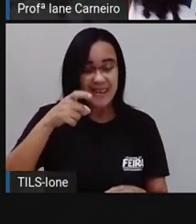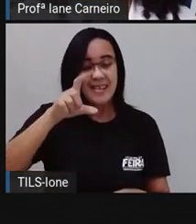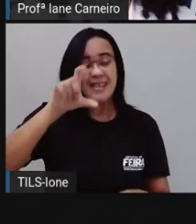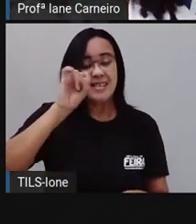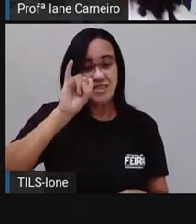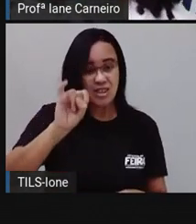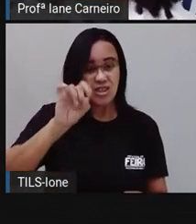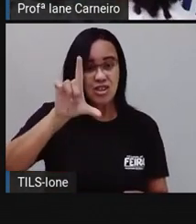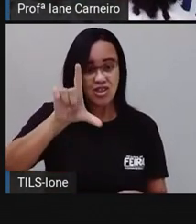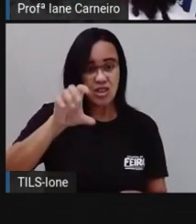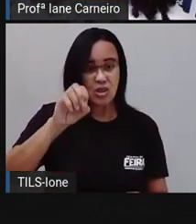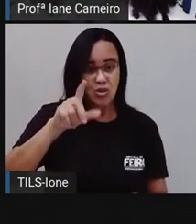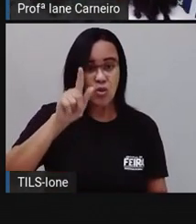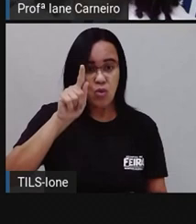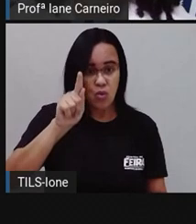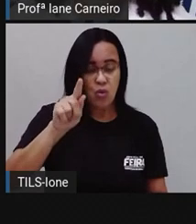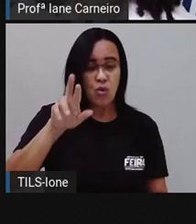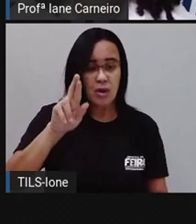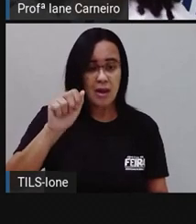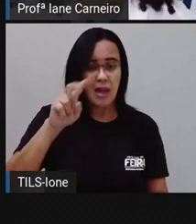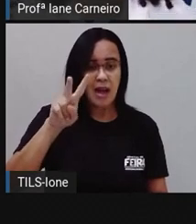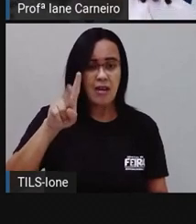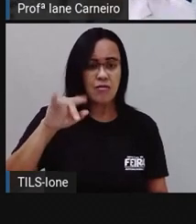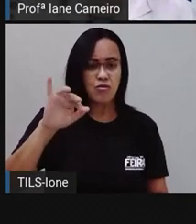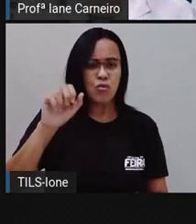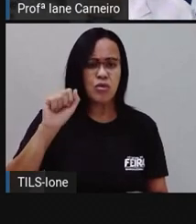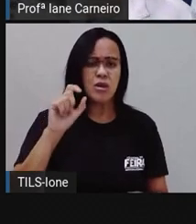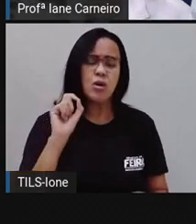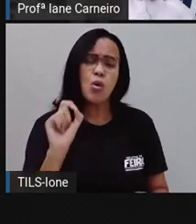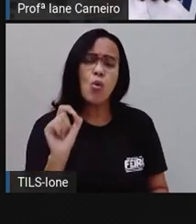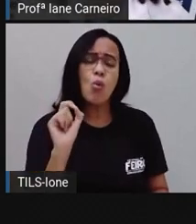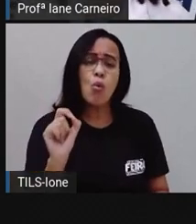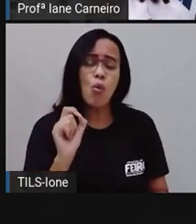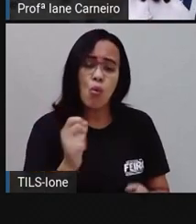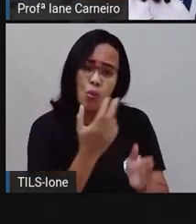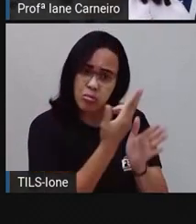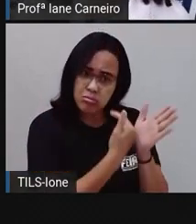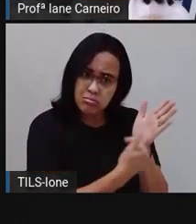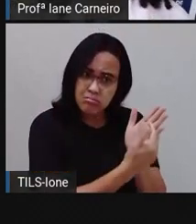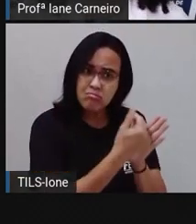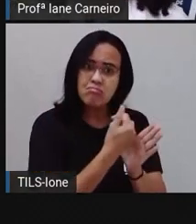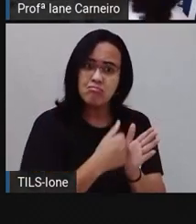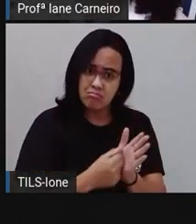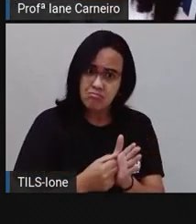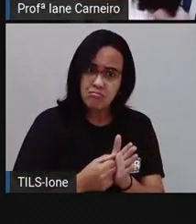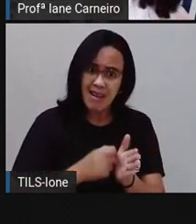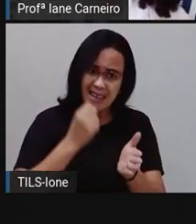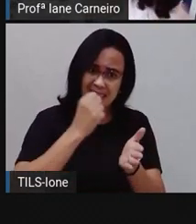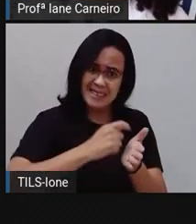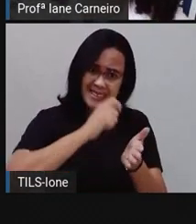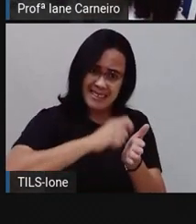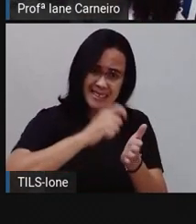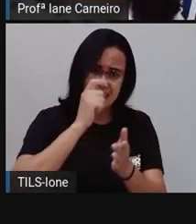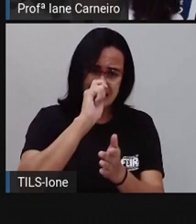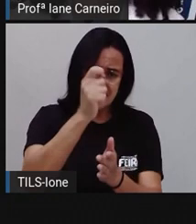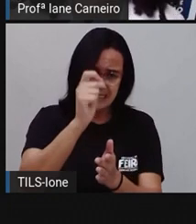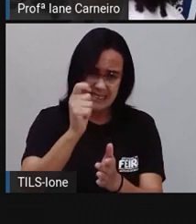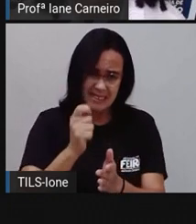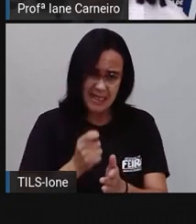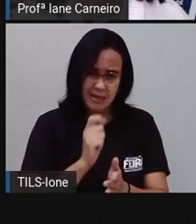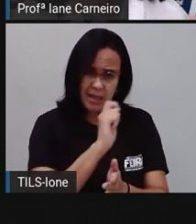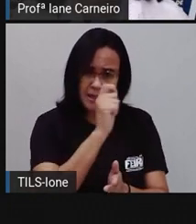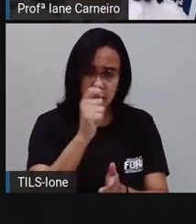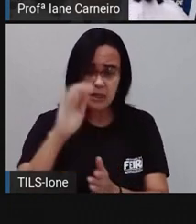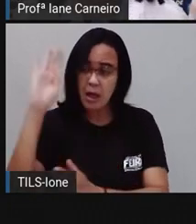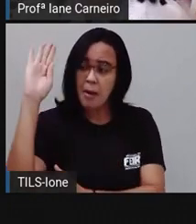A xilografura é um tipo de arte, ó, que é feita, né? talhada, antigamente era talhada na madeira,